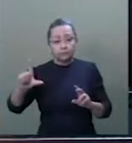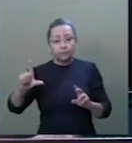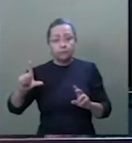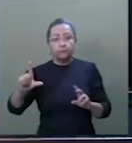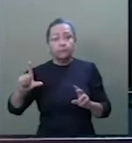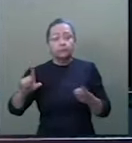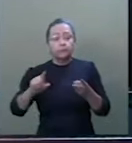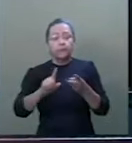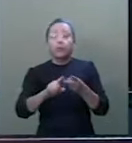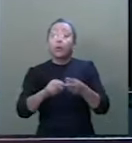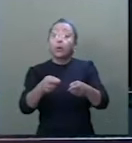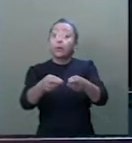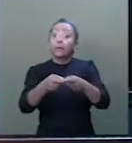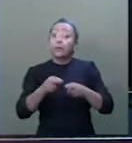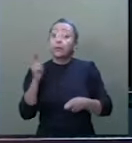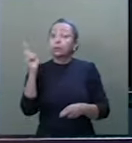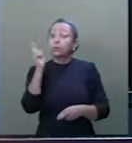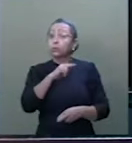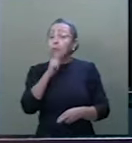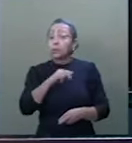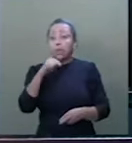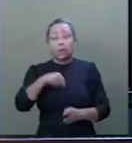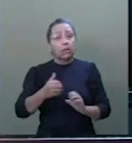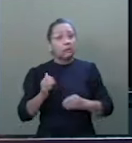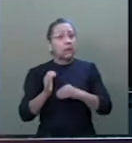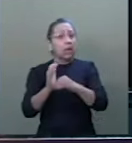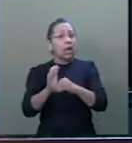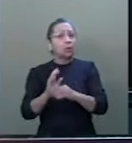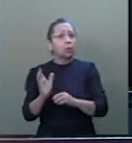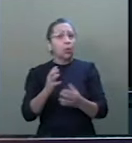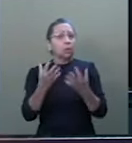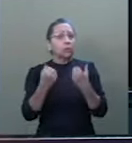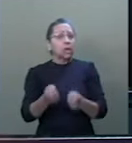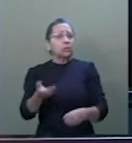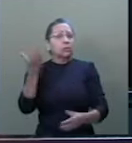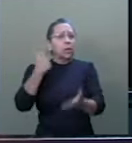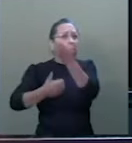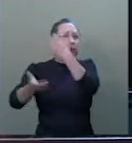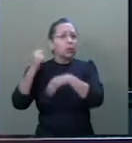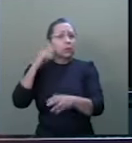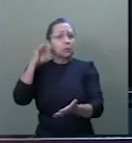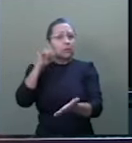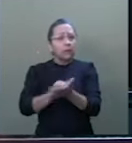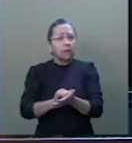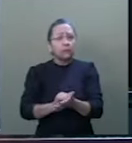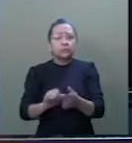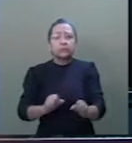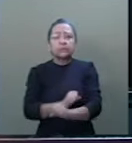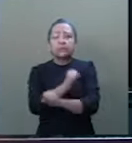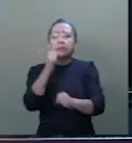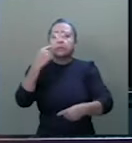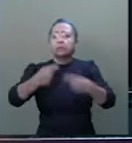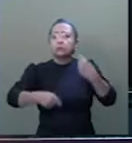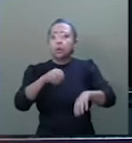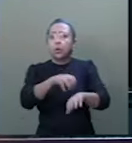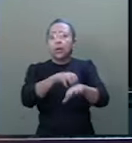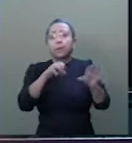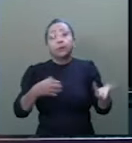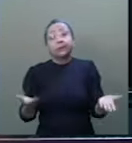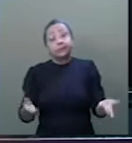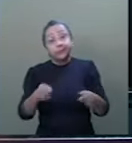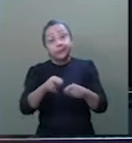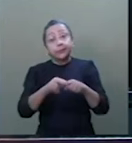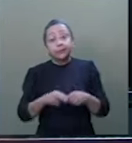urgência, ele não tem sido adotado no Senado, desde que implantamos o sistema de deliberação remota. No entanto, esta presidência